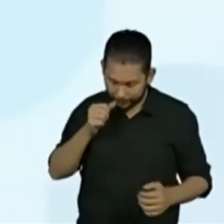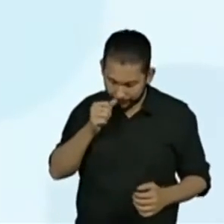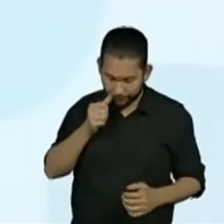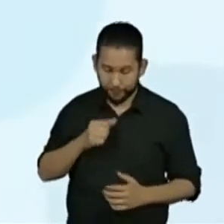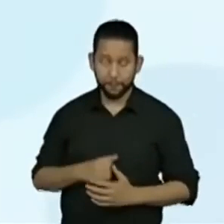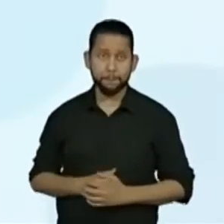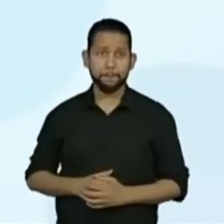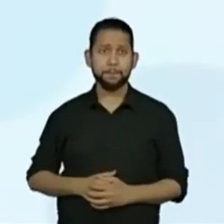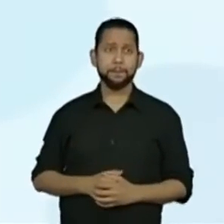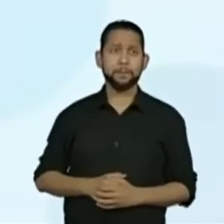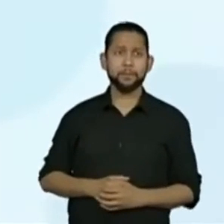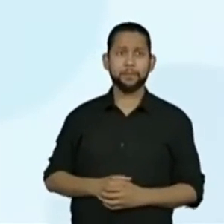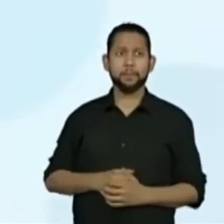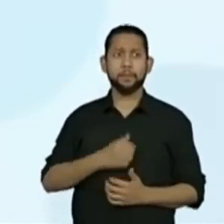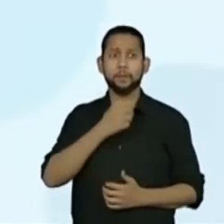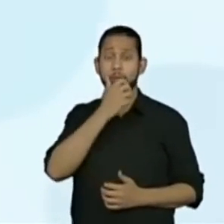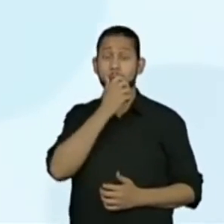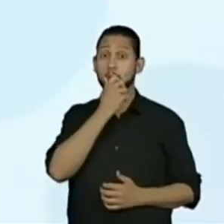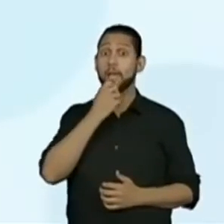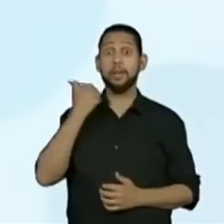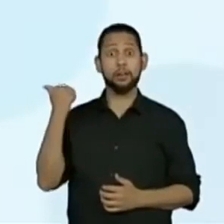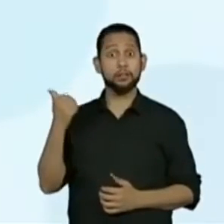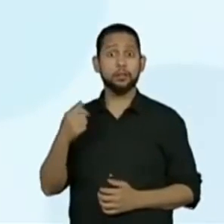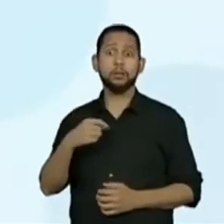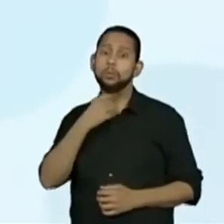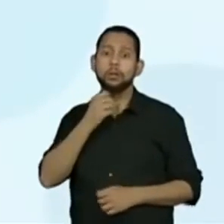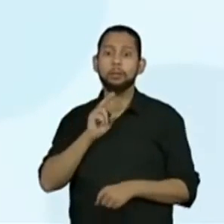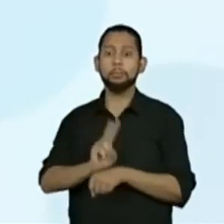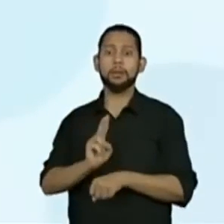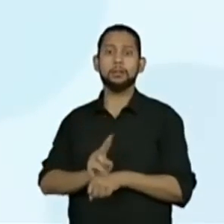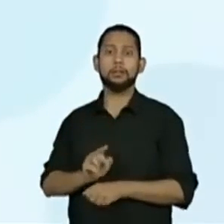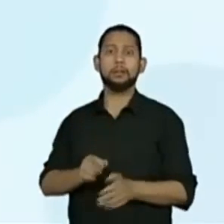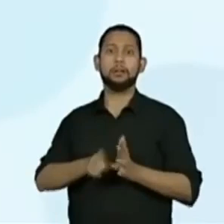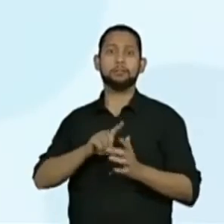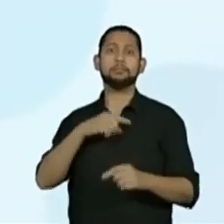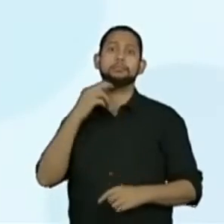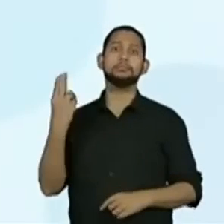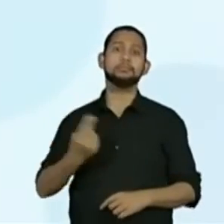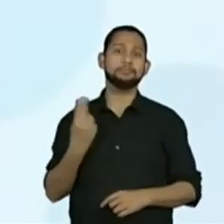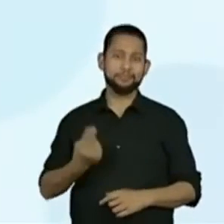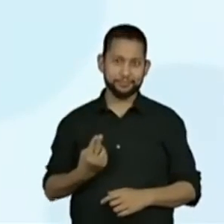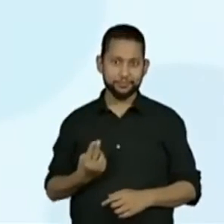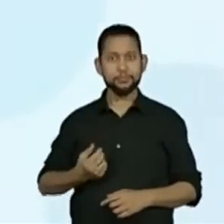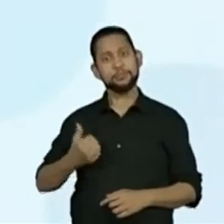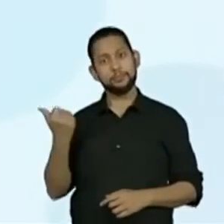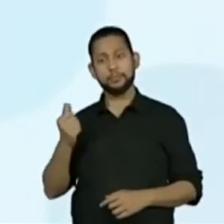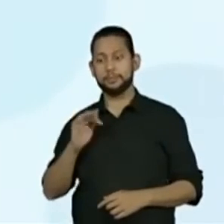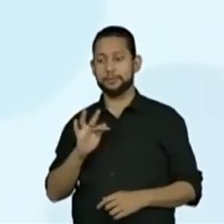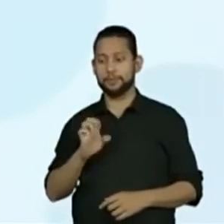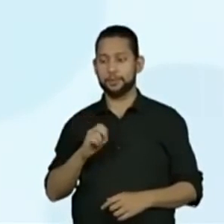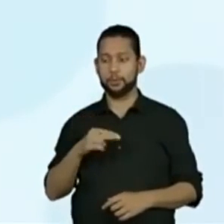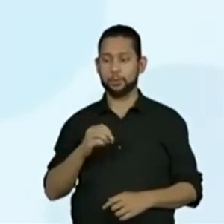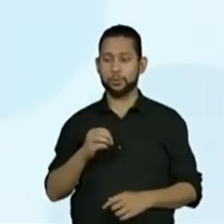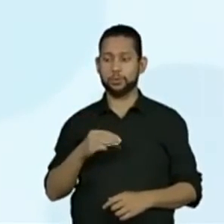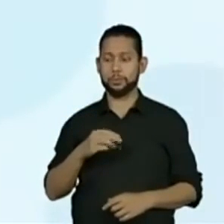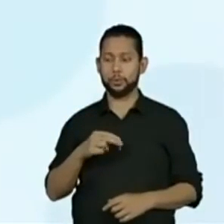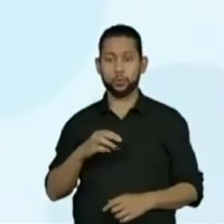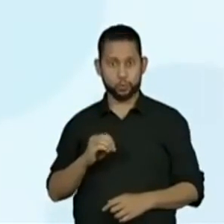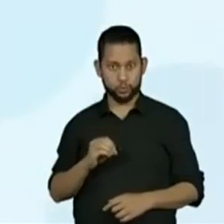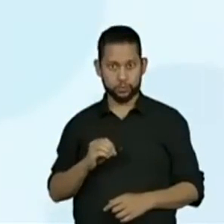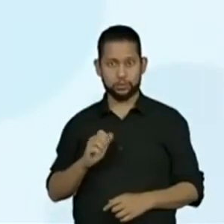certo? Esse é aquele que a gente não pode prever. Posso chamar também de fenômeno aleatório, tá ok? Não tem problema nenhum.